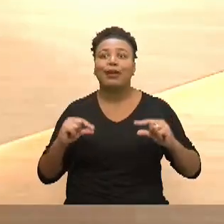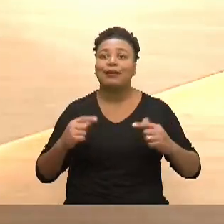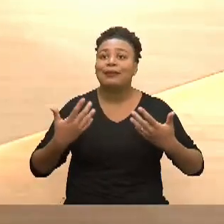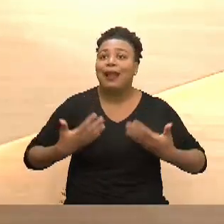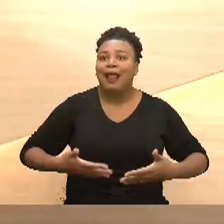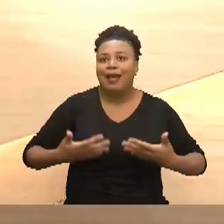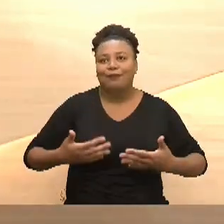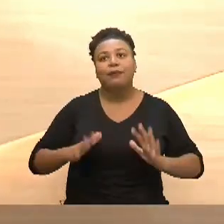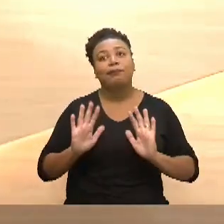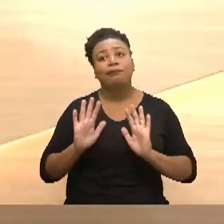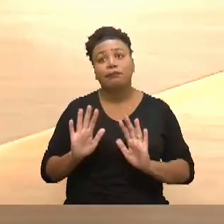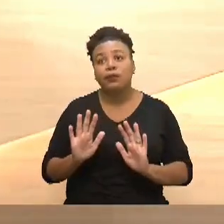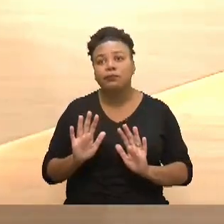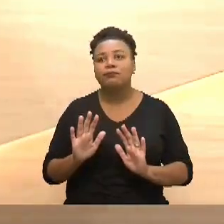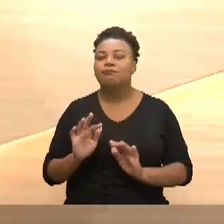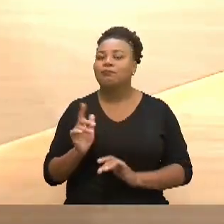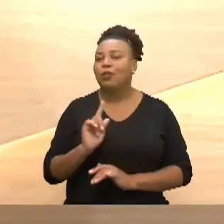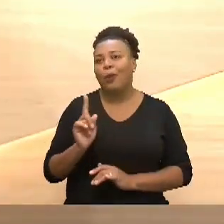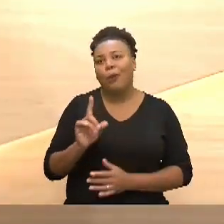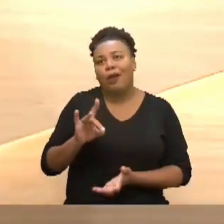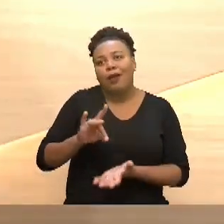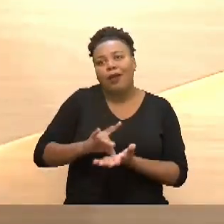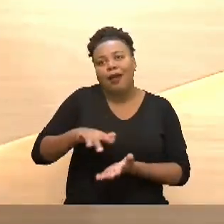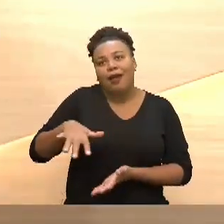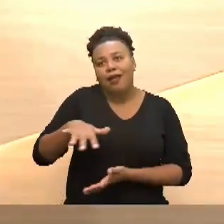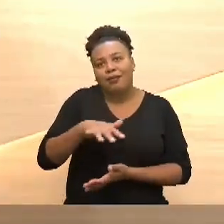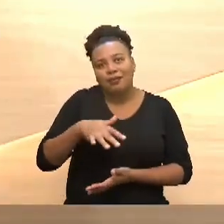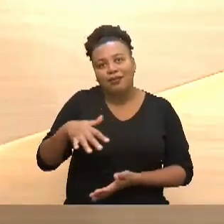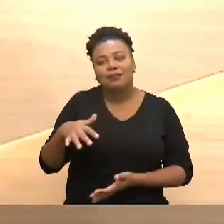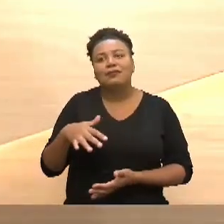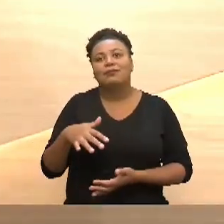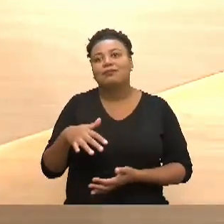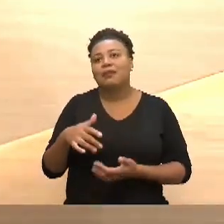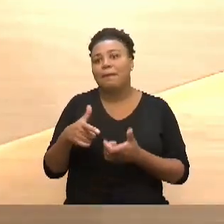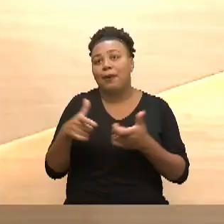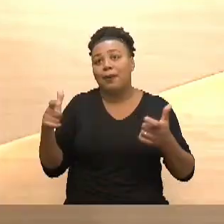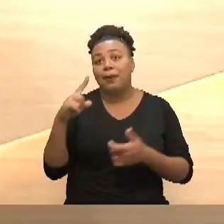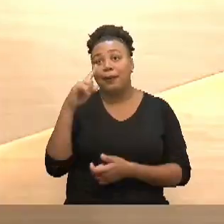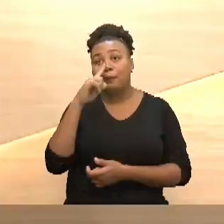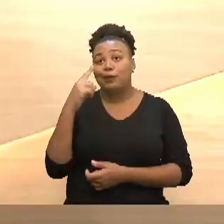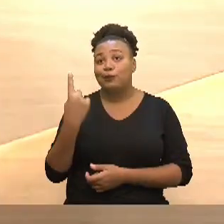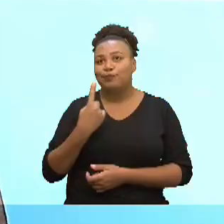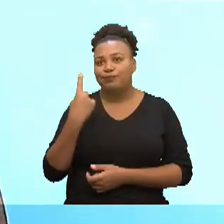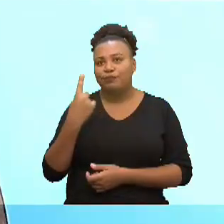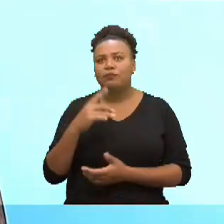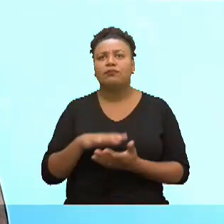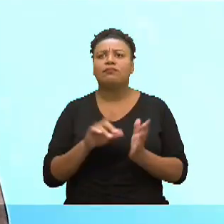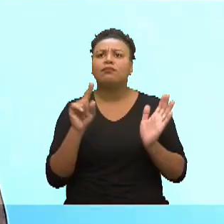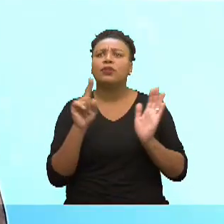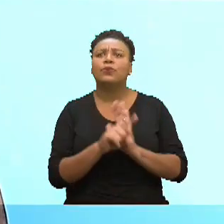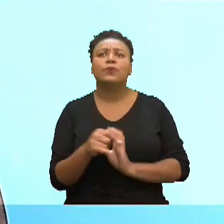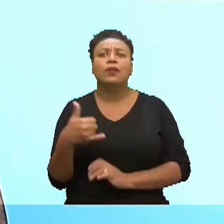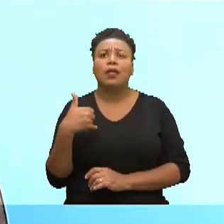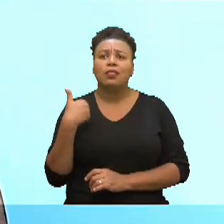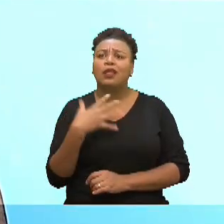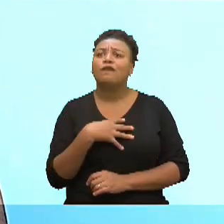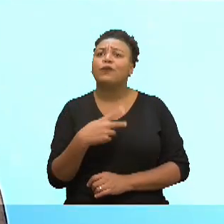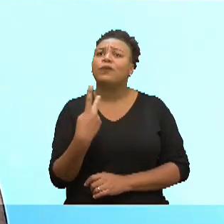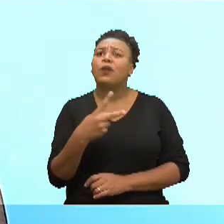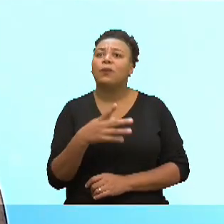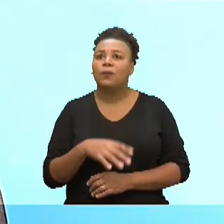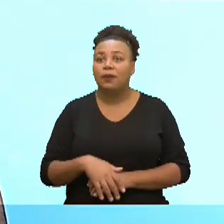mas não é a realidade das mães solo, né? É, qual é a idade dos teus filhos?